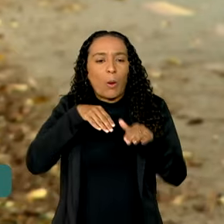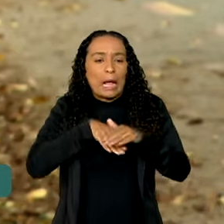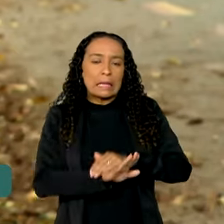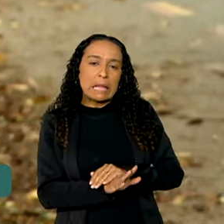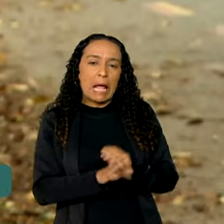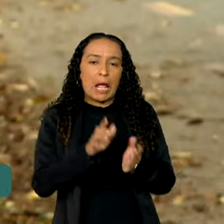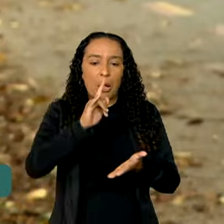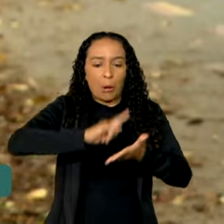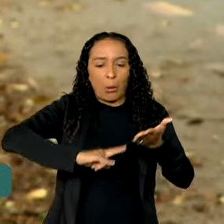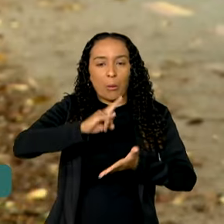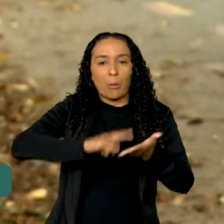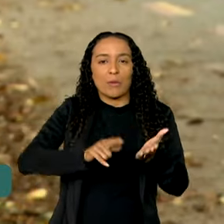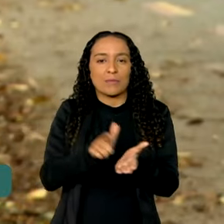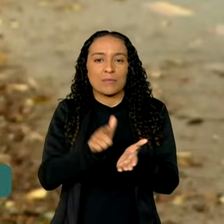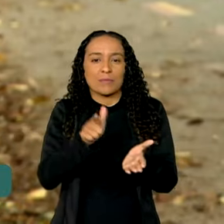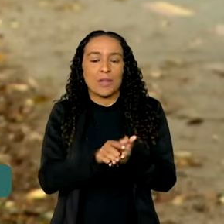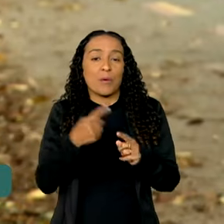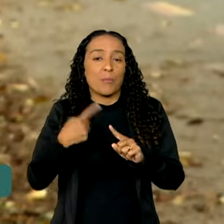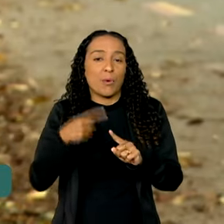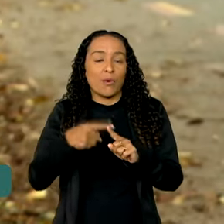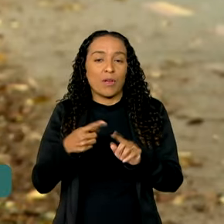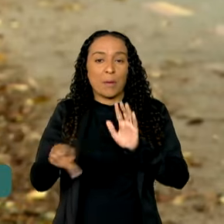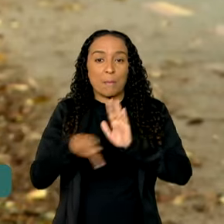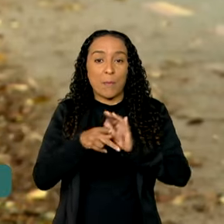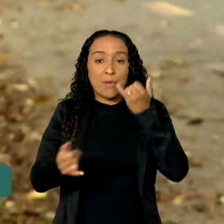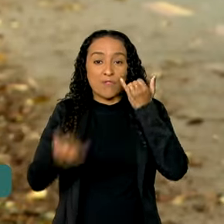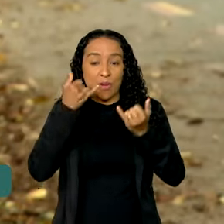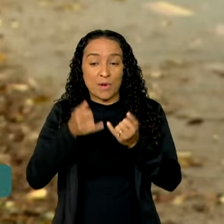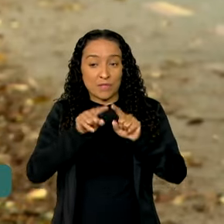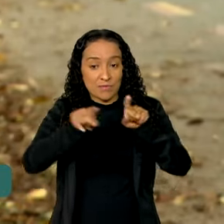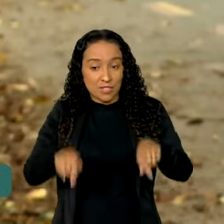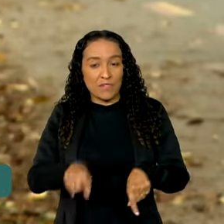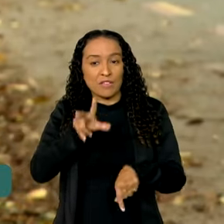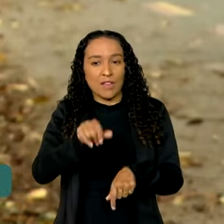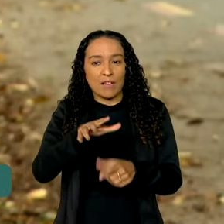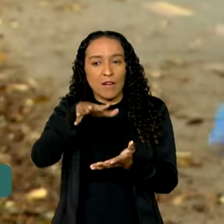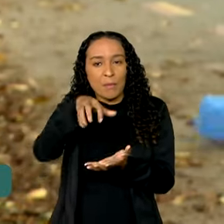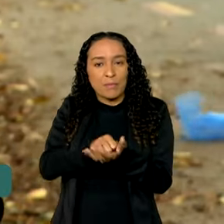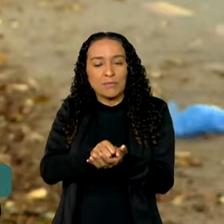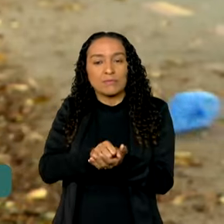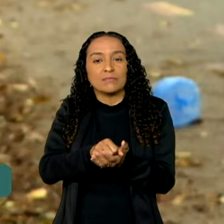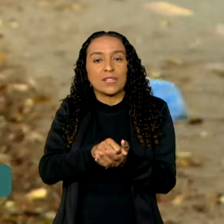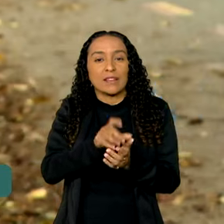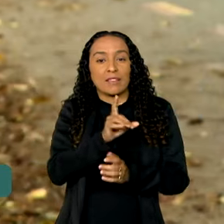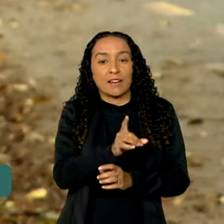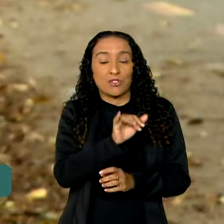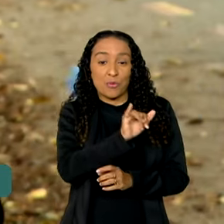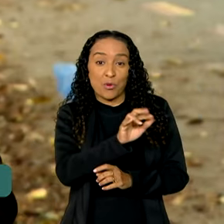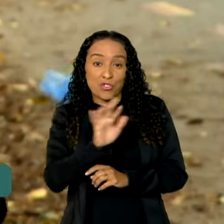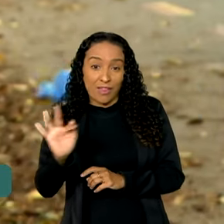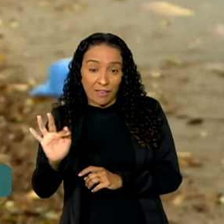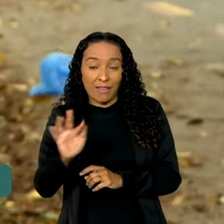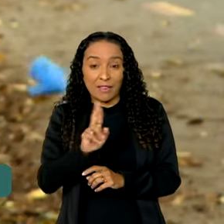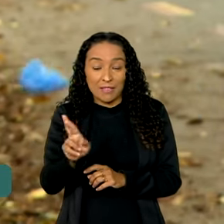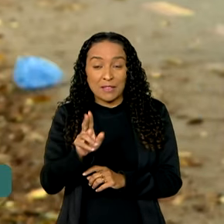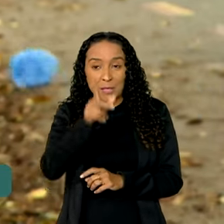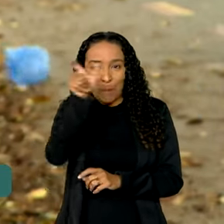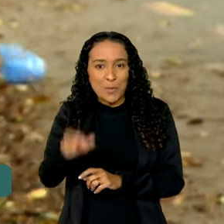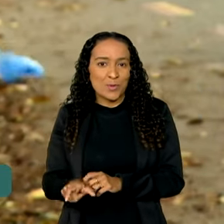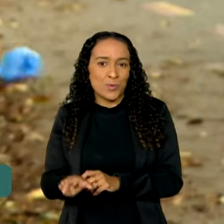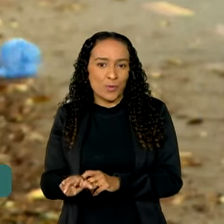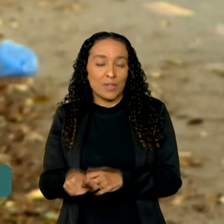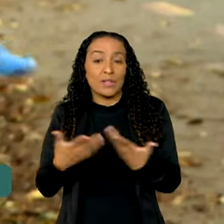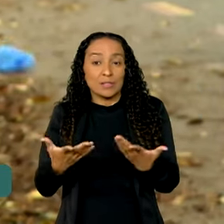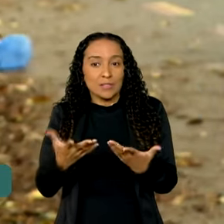recibos em papel, já que dados da prestação do serviço serão carregados na declaração do Imposto de Renda da Pessoa Física.